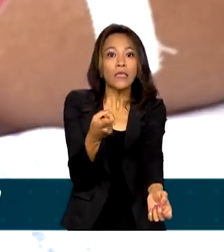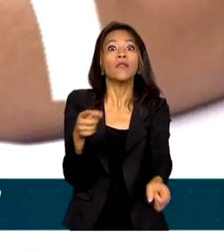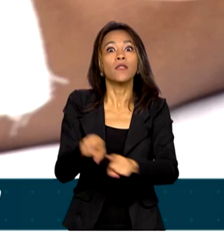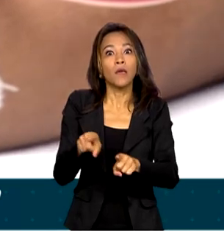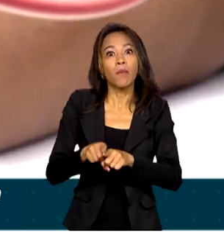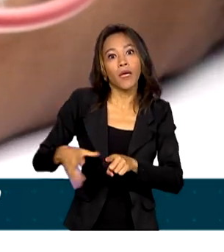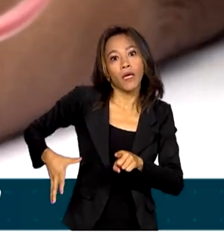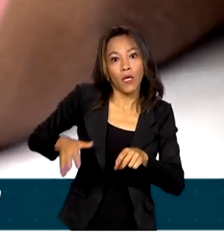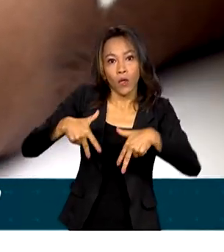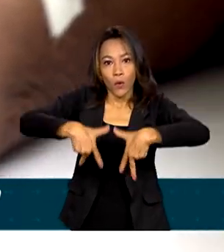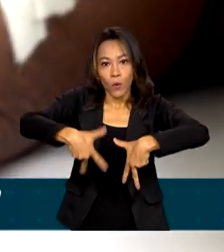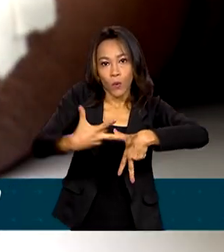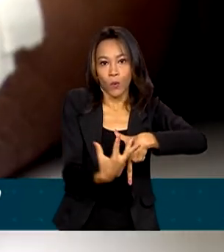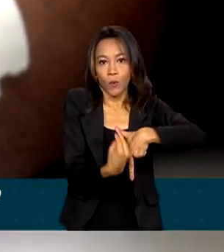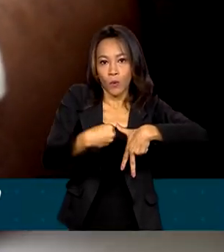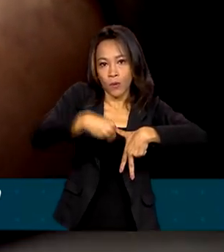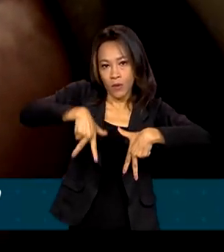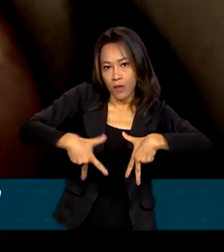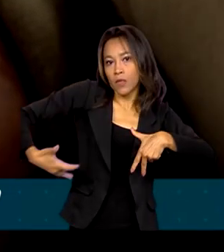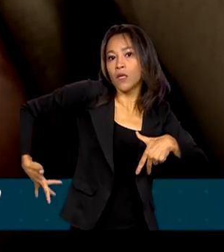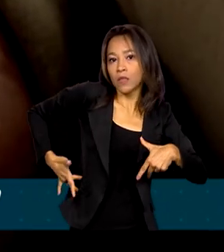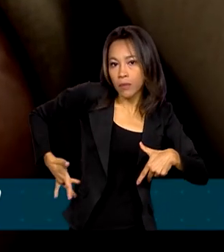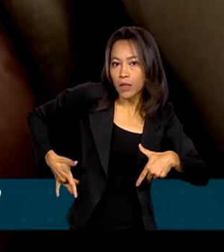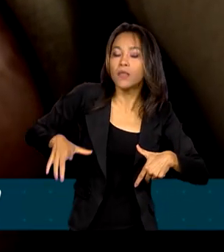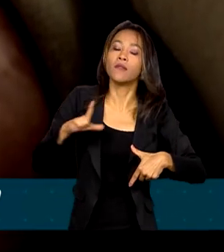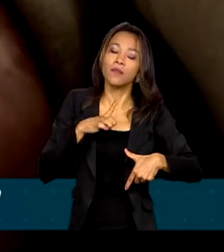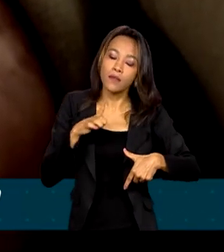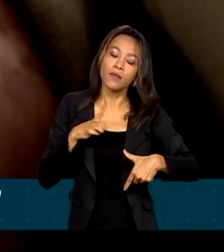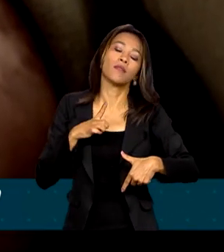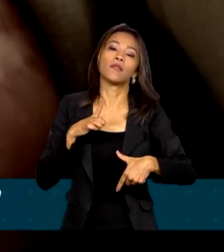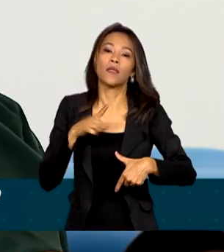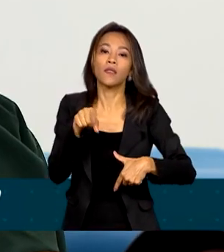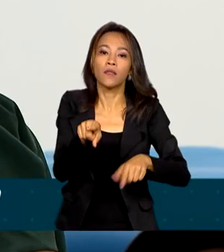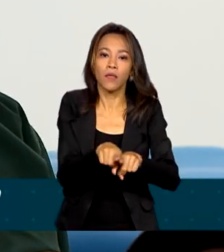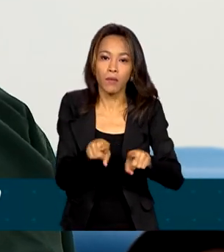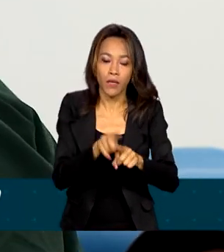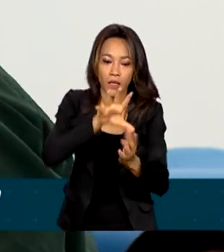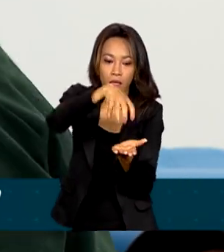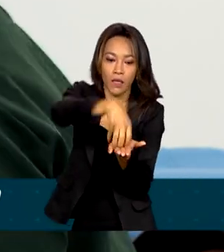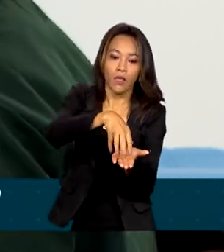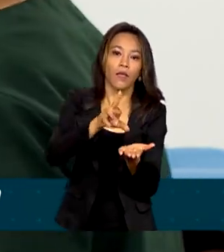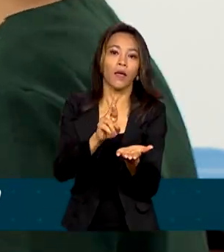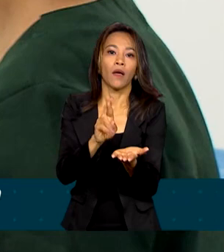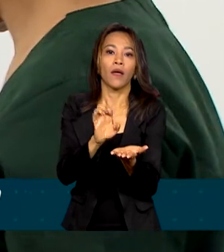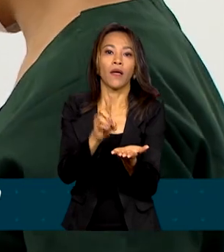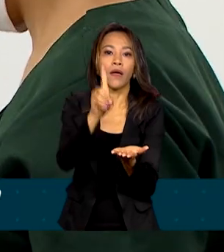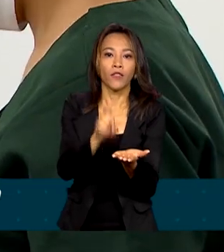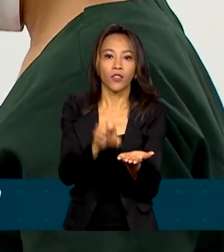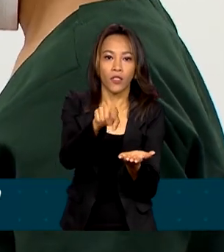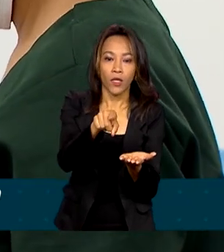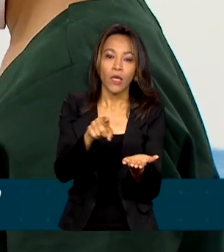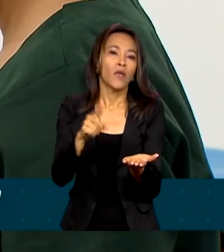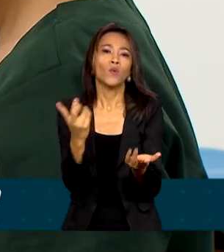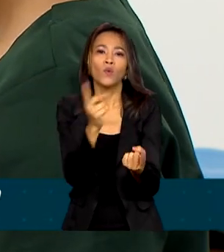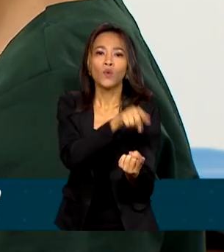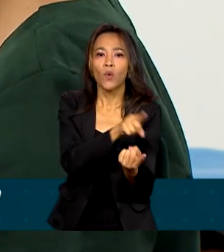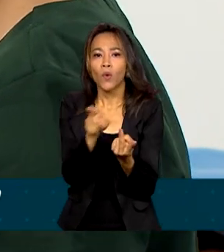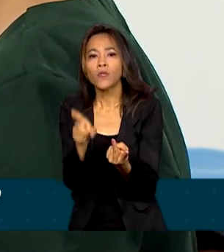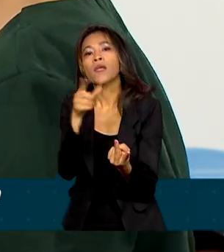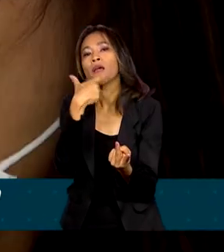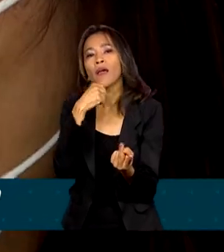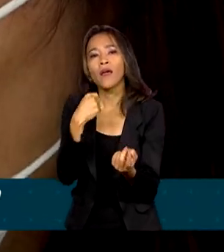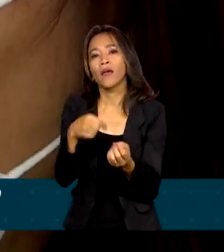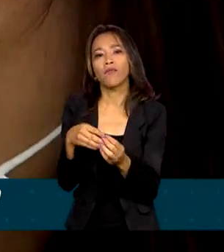também faz parte da rede de atenção e proteção à saúde. Nos dois processos, é o médico que faz o